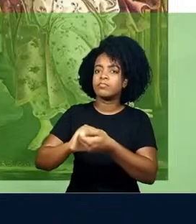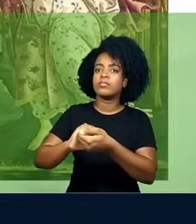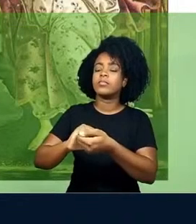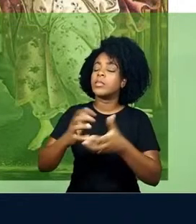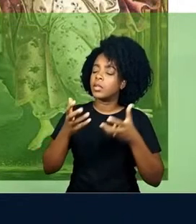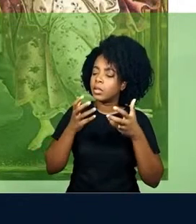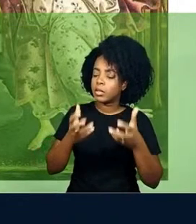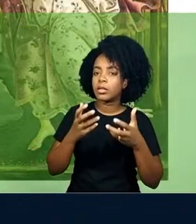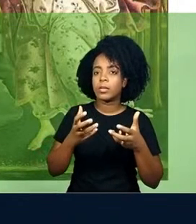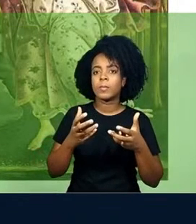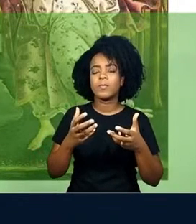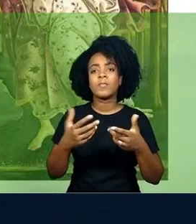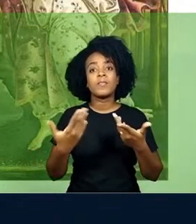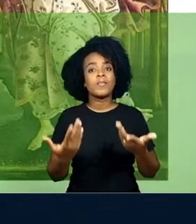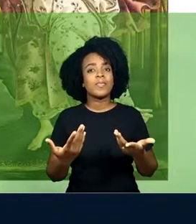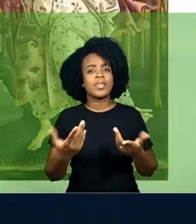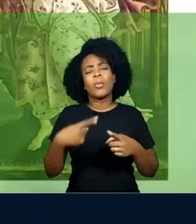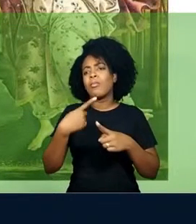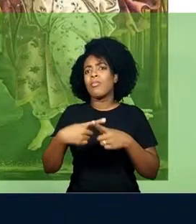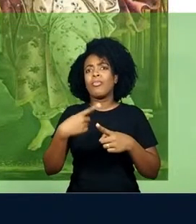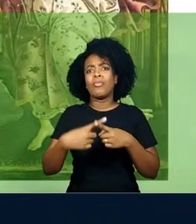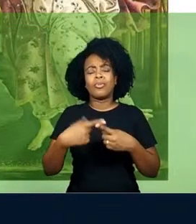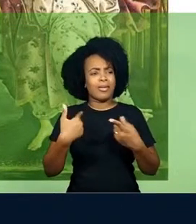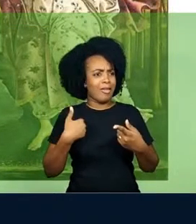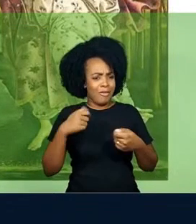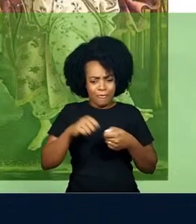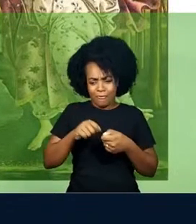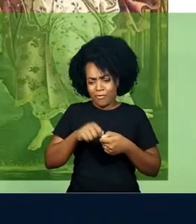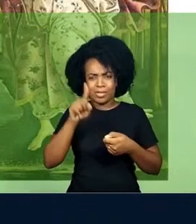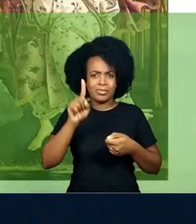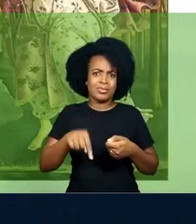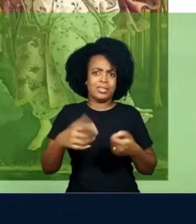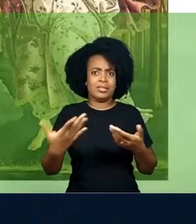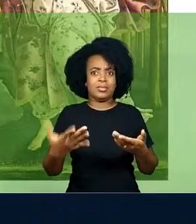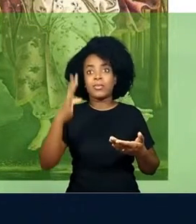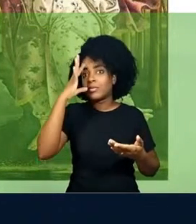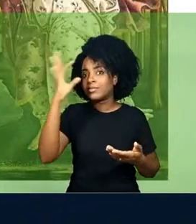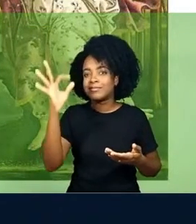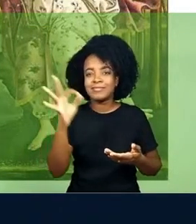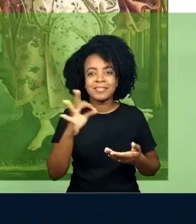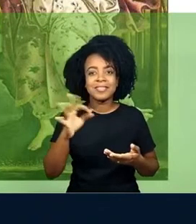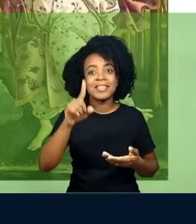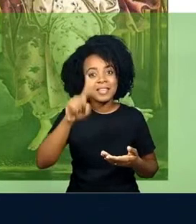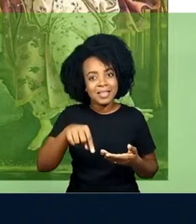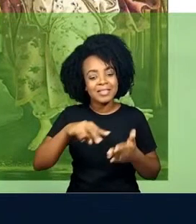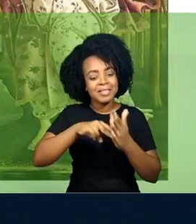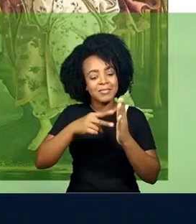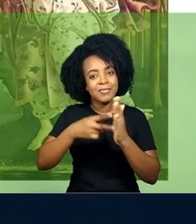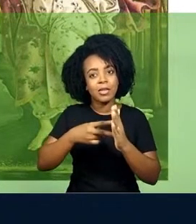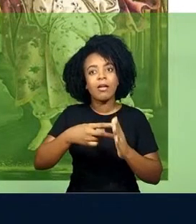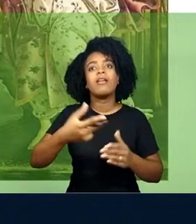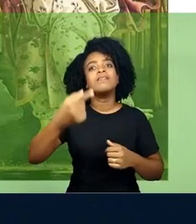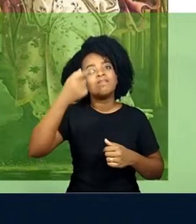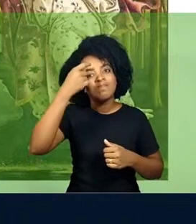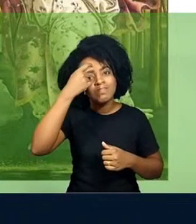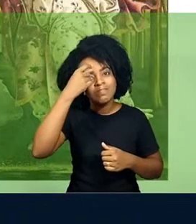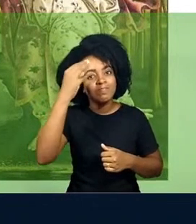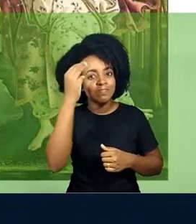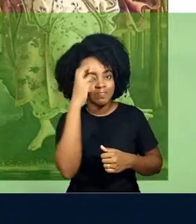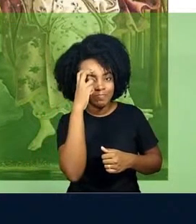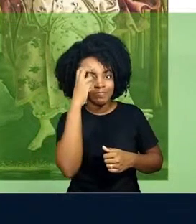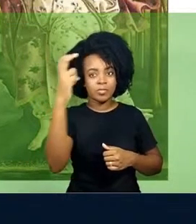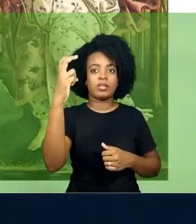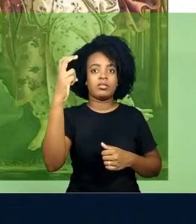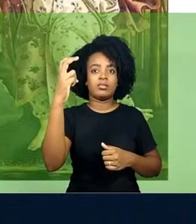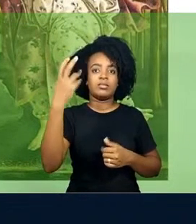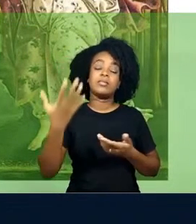justamente nesse porquê de não sei que ajo, de porquê insisto, é que está essa inteligência. E